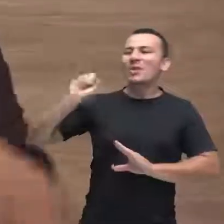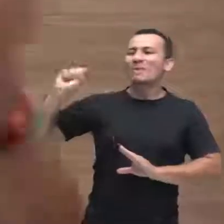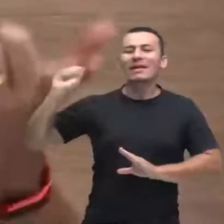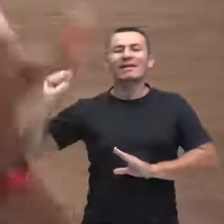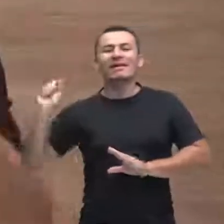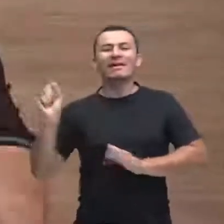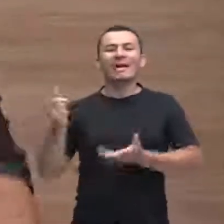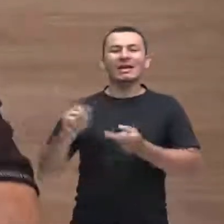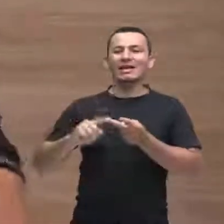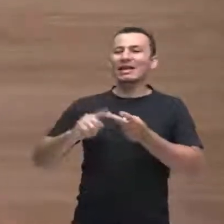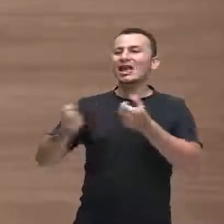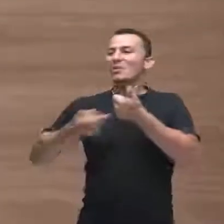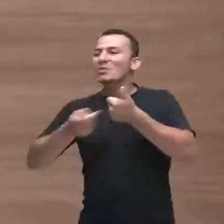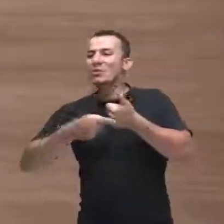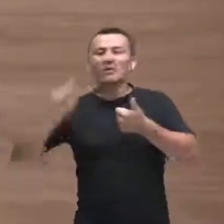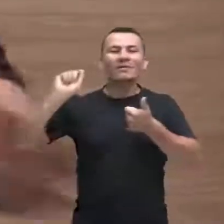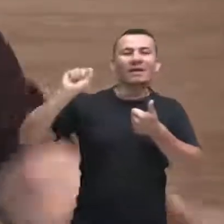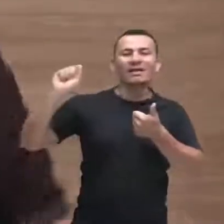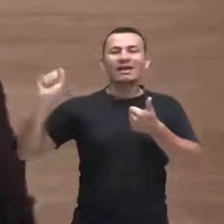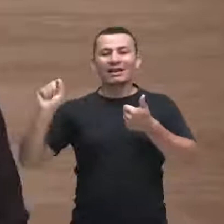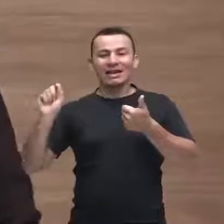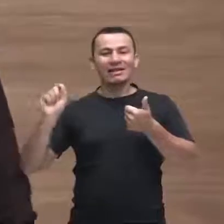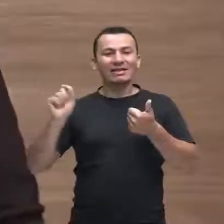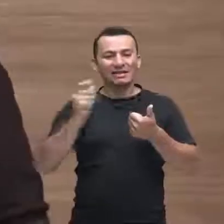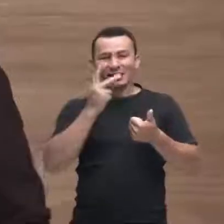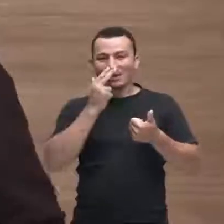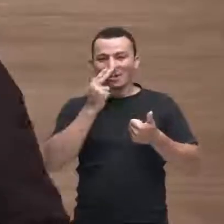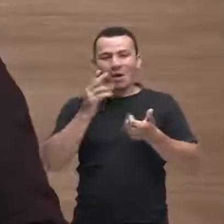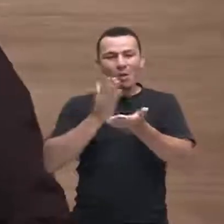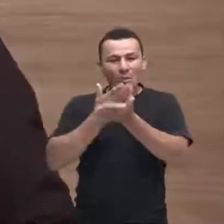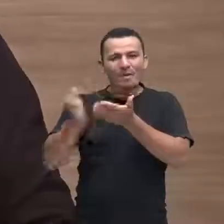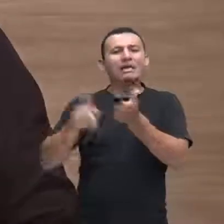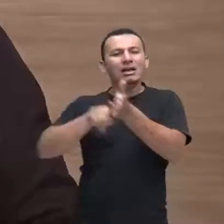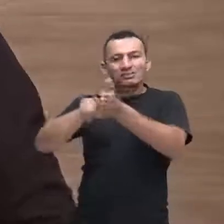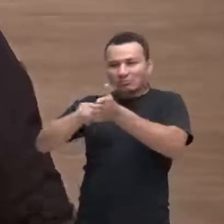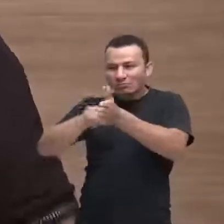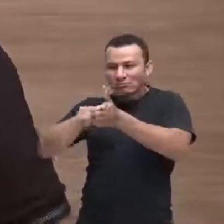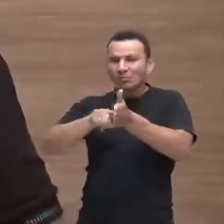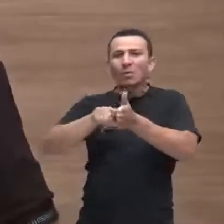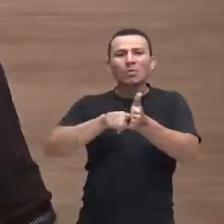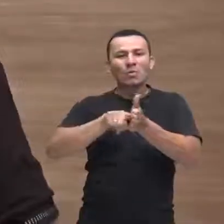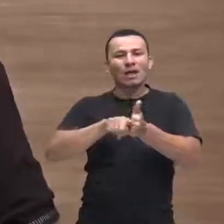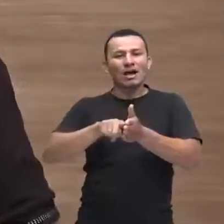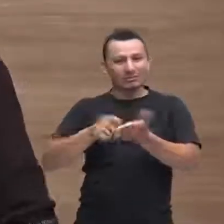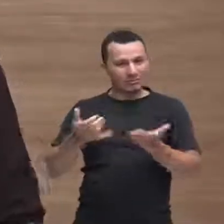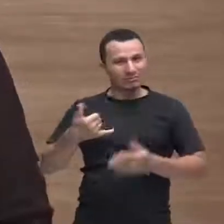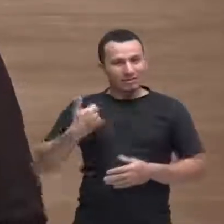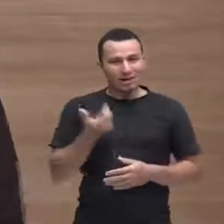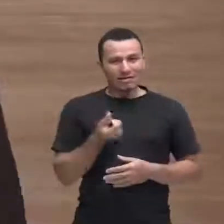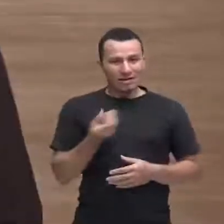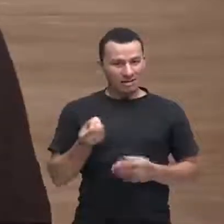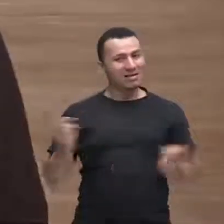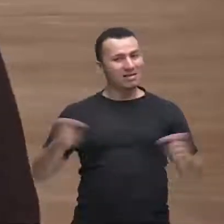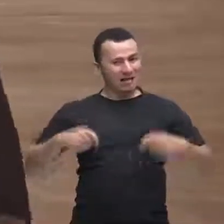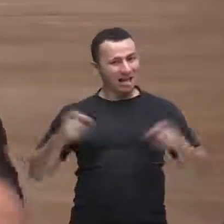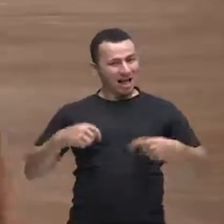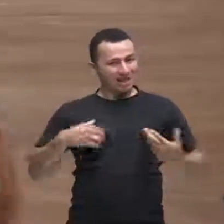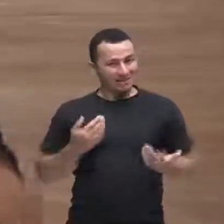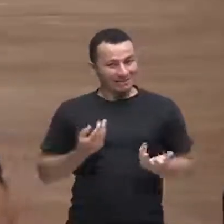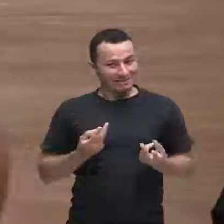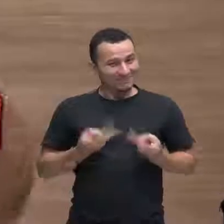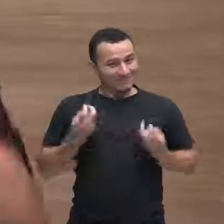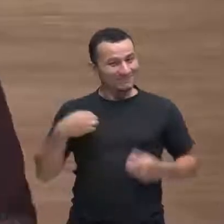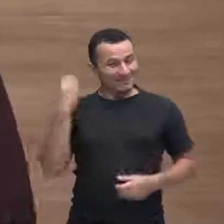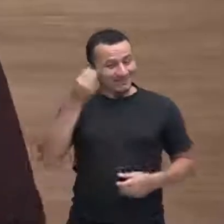mensagem quem foi que curtiu e ele começa a stalkear não é isso? é 60 anos 60 anos eu estou sabendo um pouquinho então ele